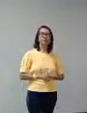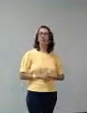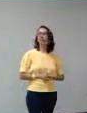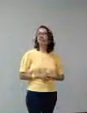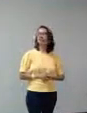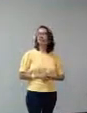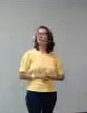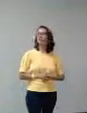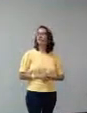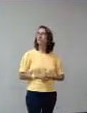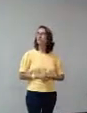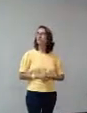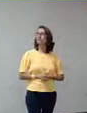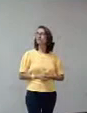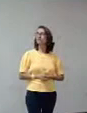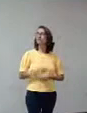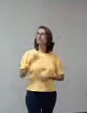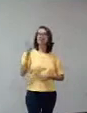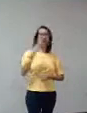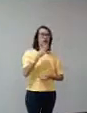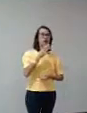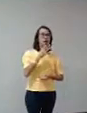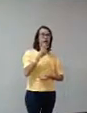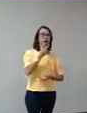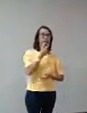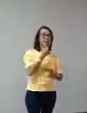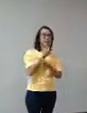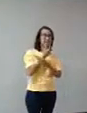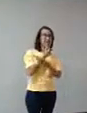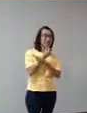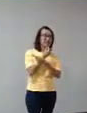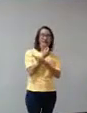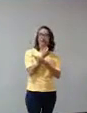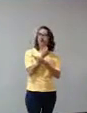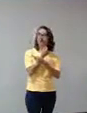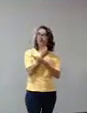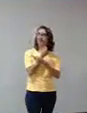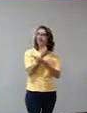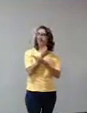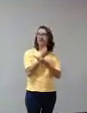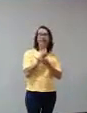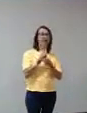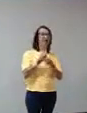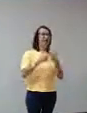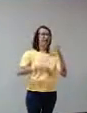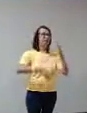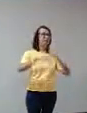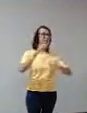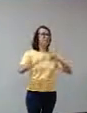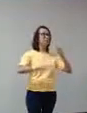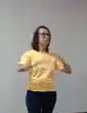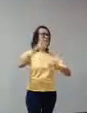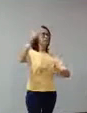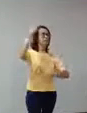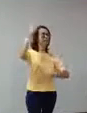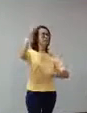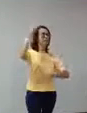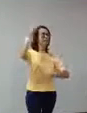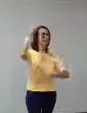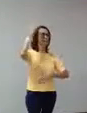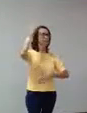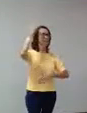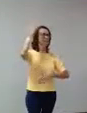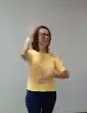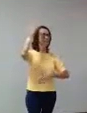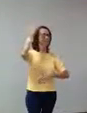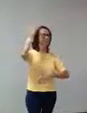Menelau VII, alguém conhece? É chamado Picasso Brasileiro. o Menelau, a maior